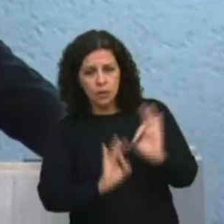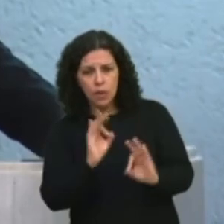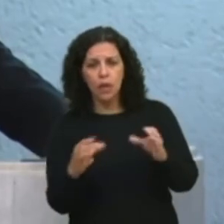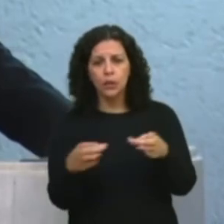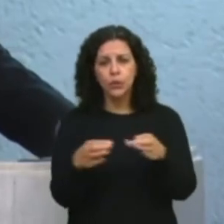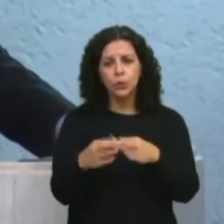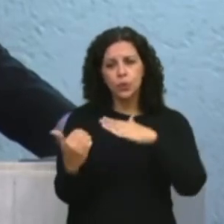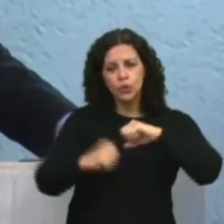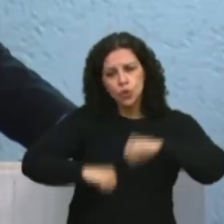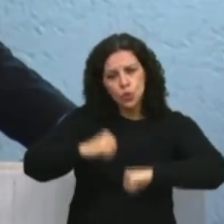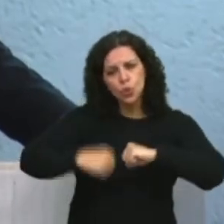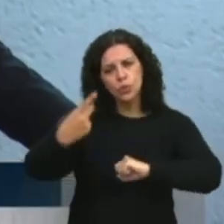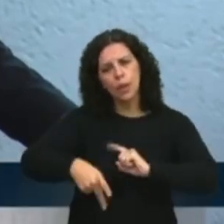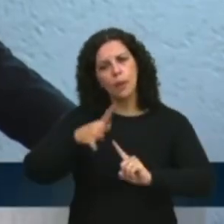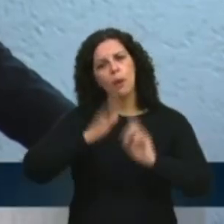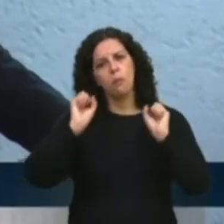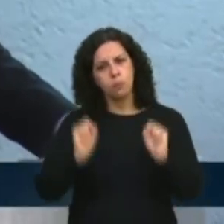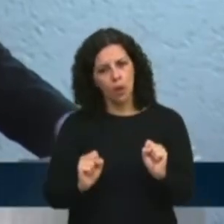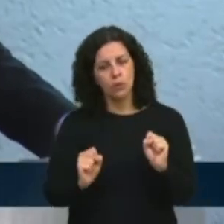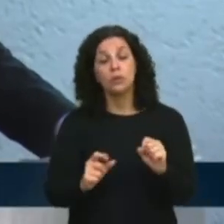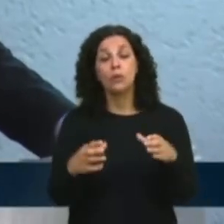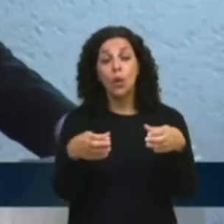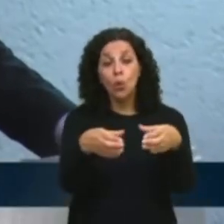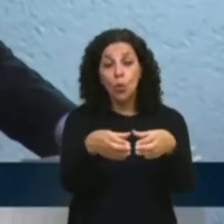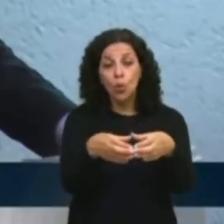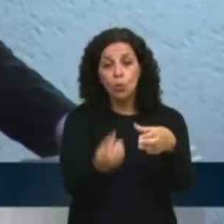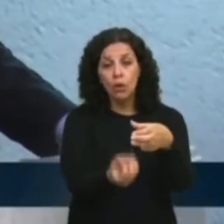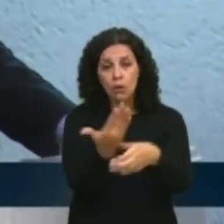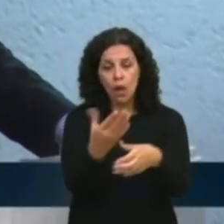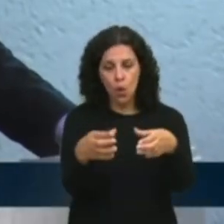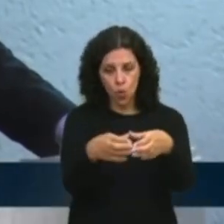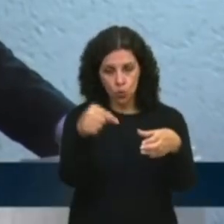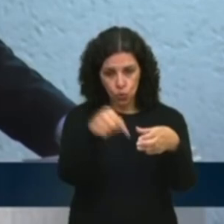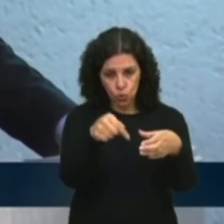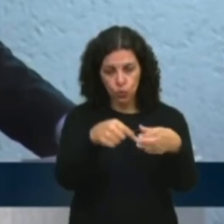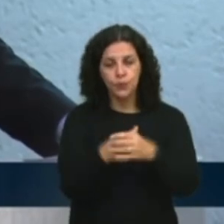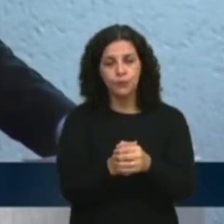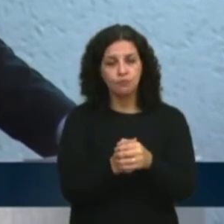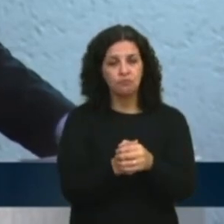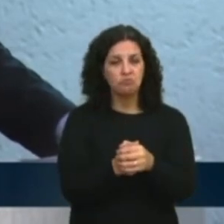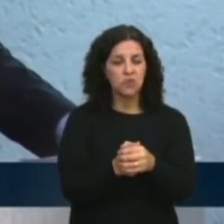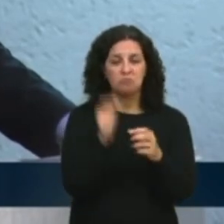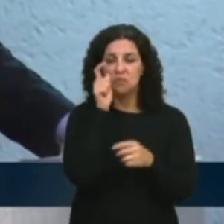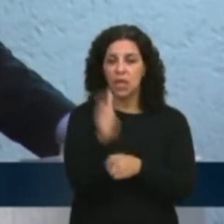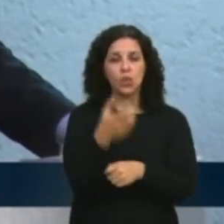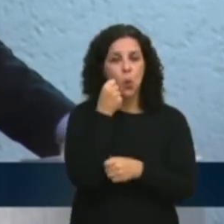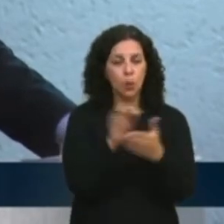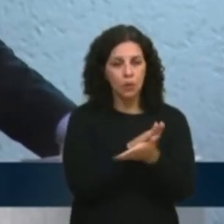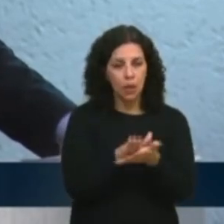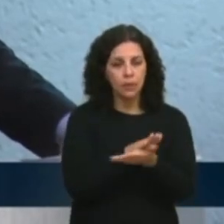setor produtivo do Paraná, possam criar uma entidade sem fins lucrativos